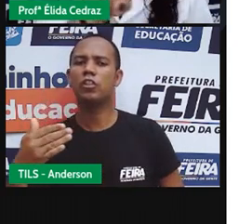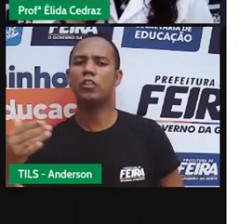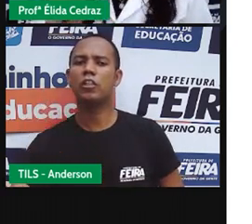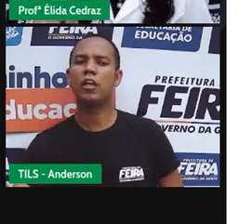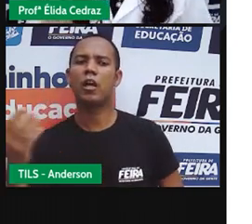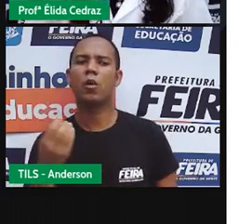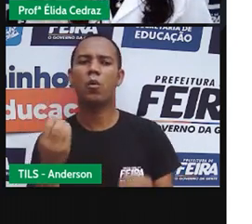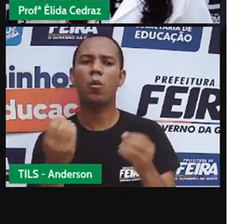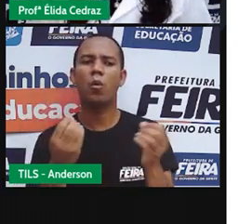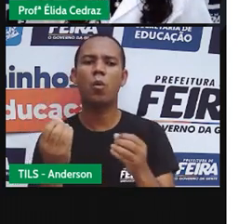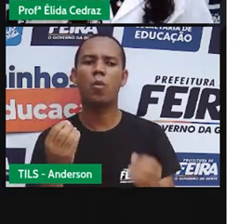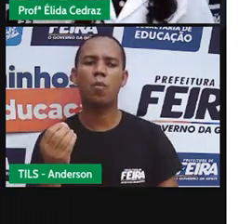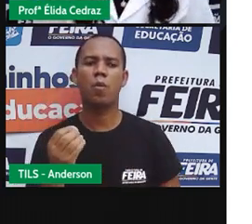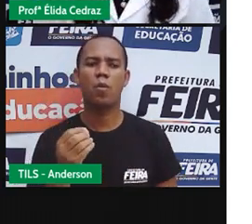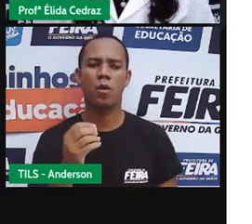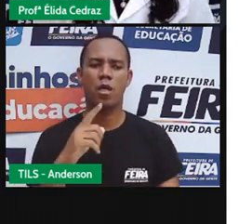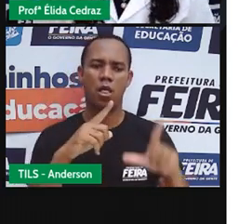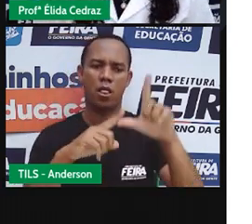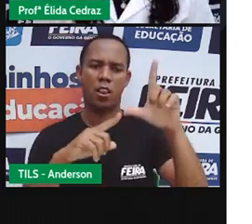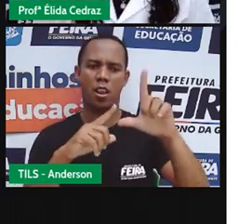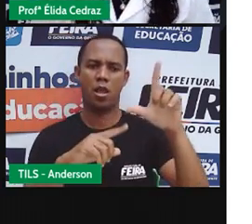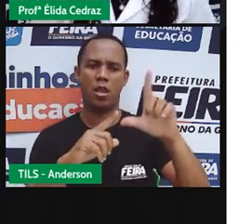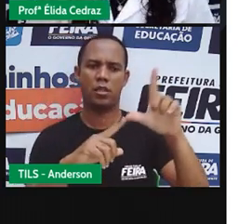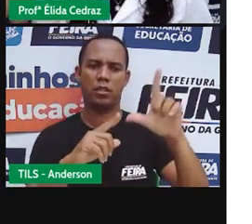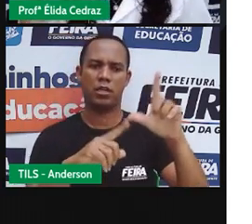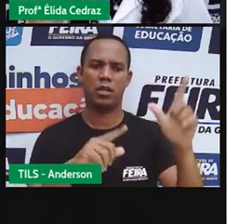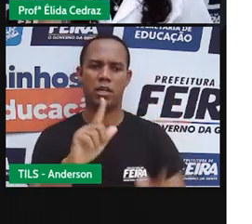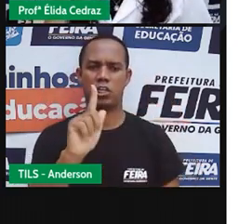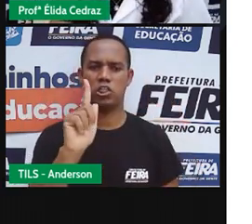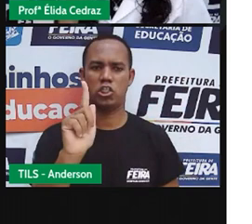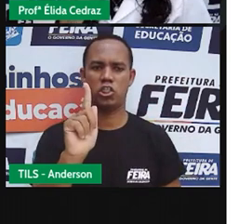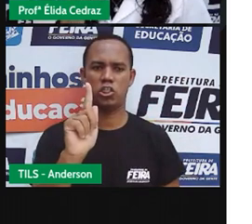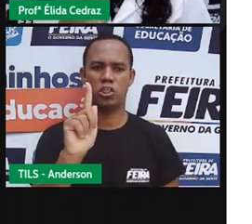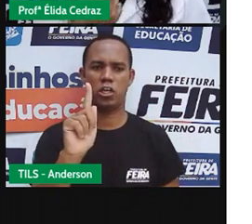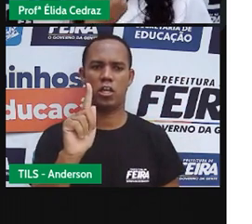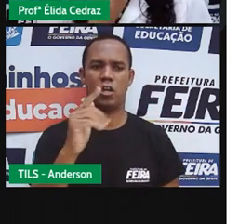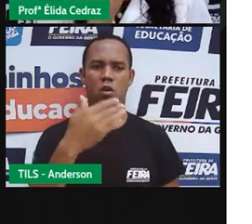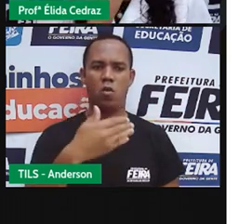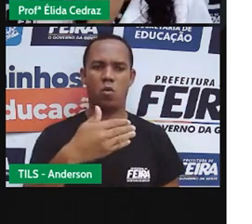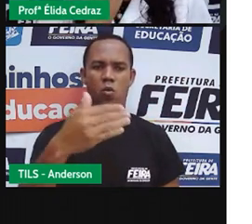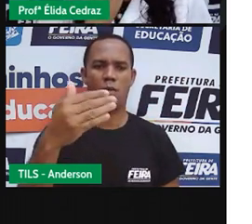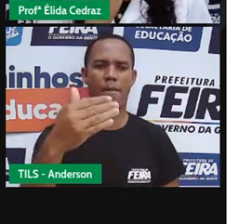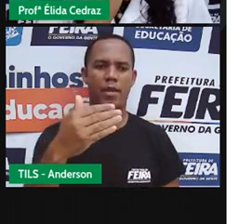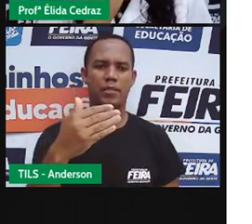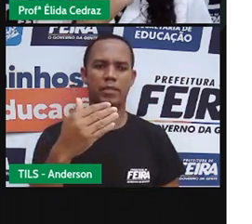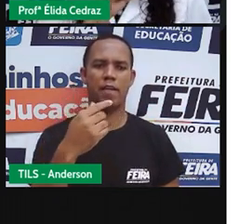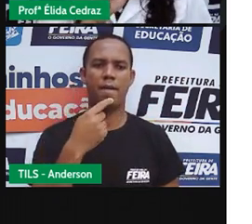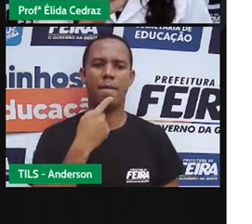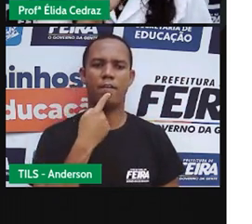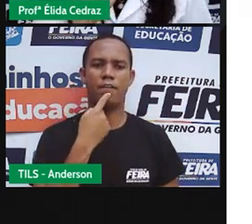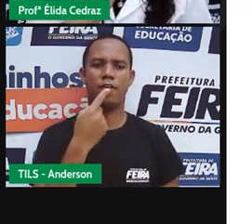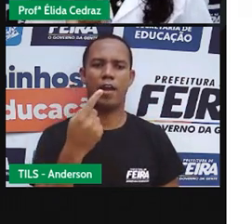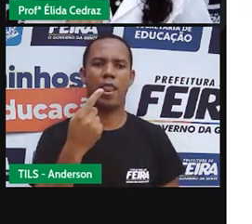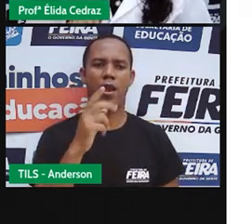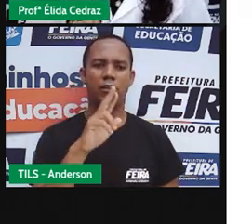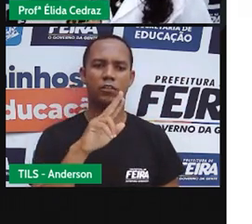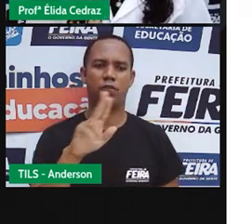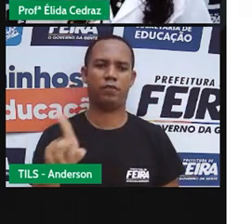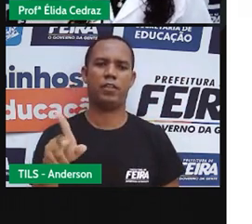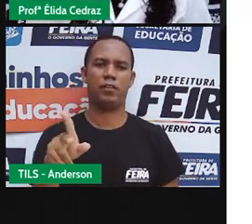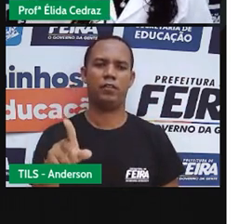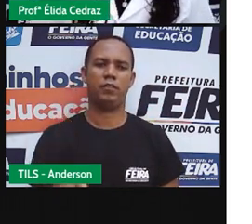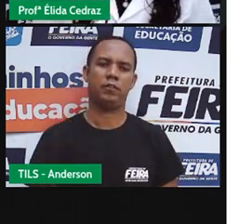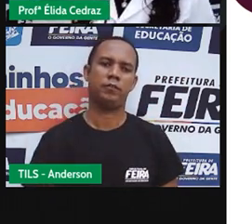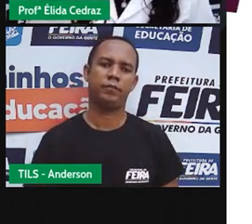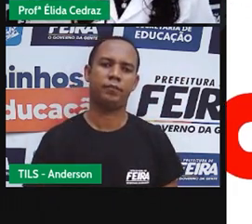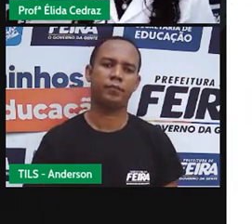Todos estão escritos com a letra G. Mas, o som e a pronúncia ficou diferente.